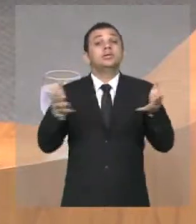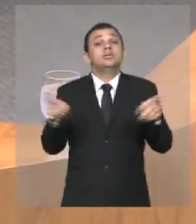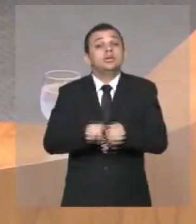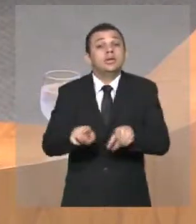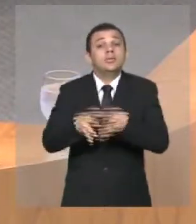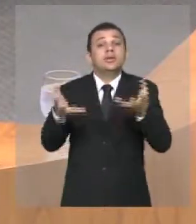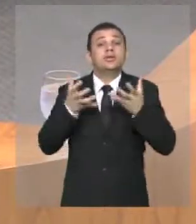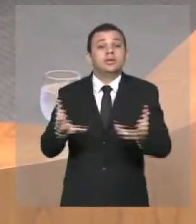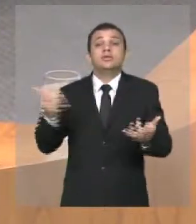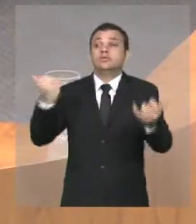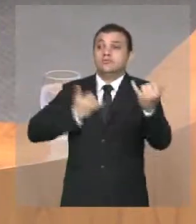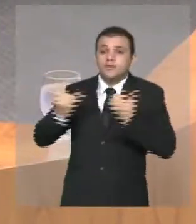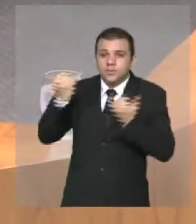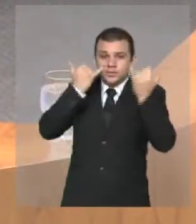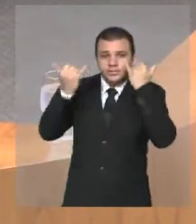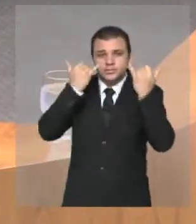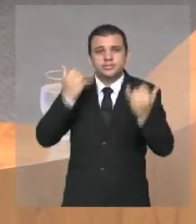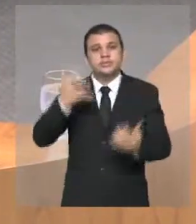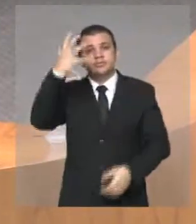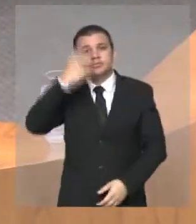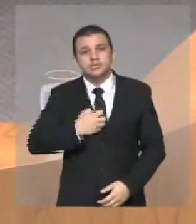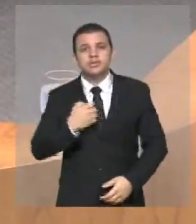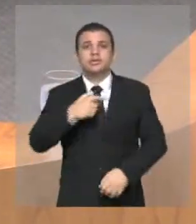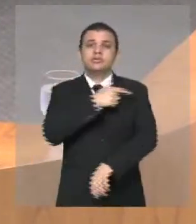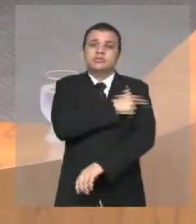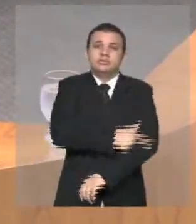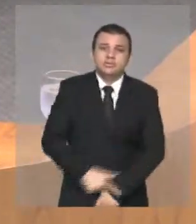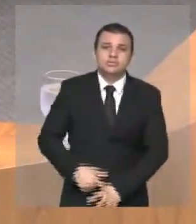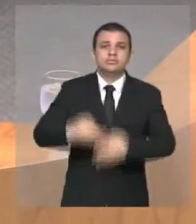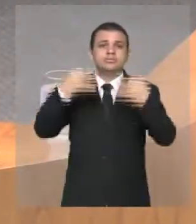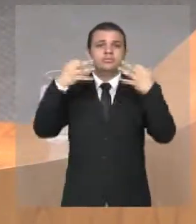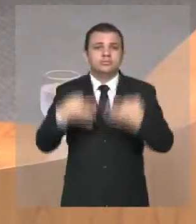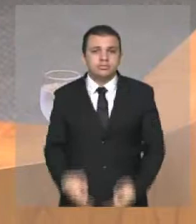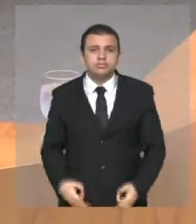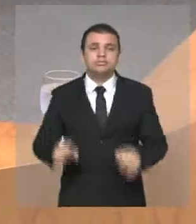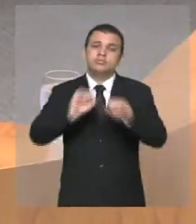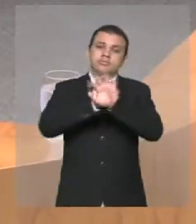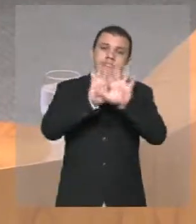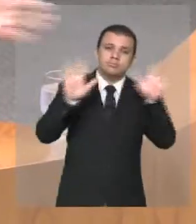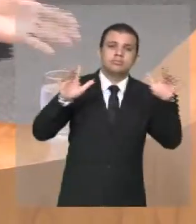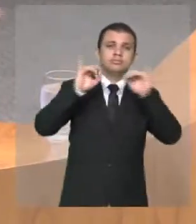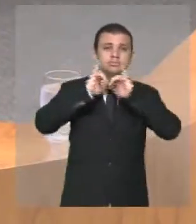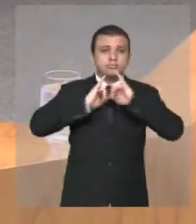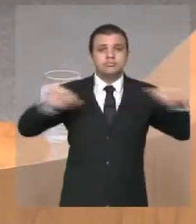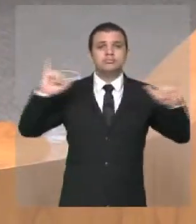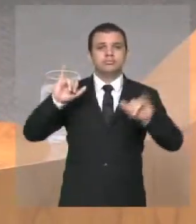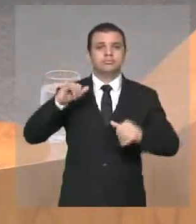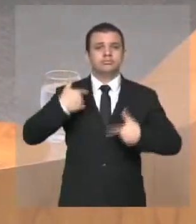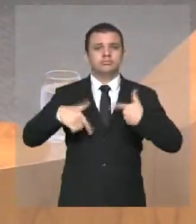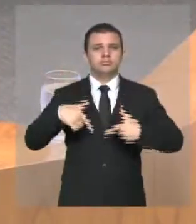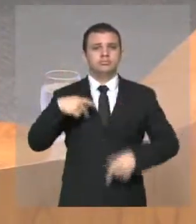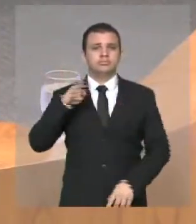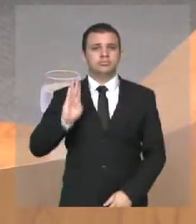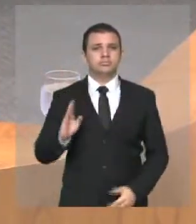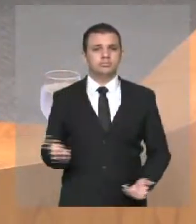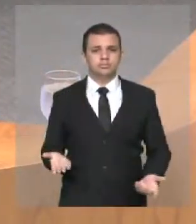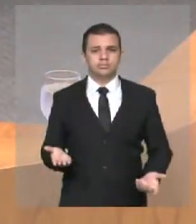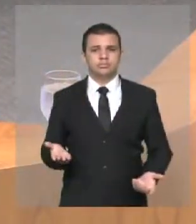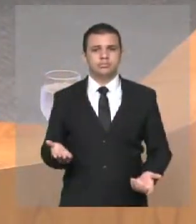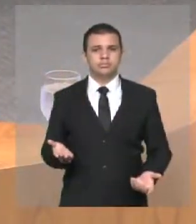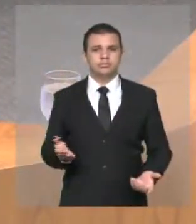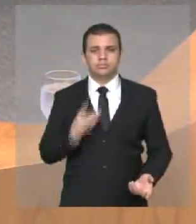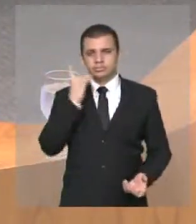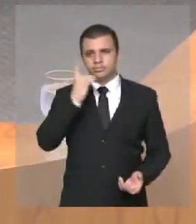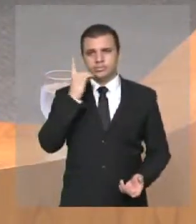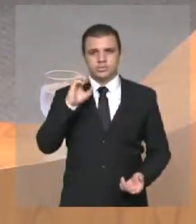seriedade, moralidade, transparência e publicidade nos atos públicos. deputado Eduardo